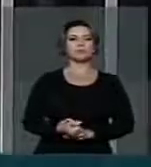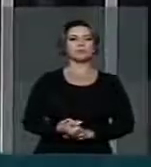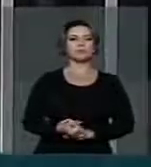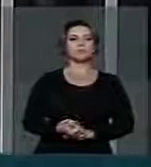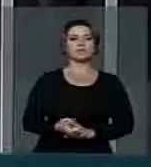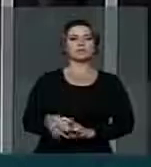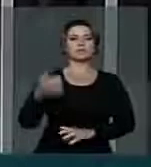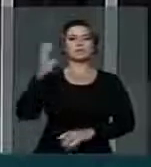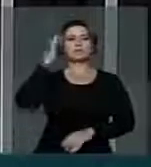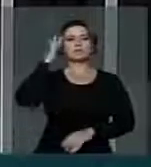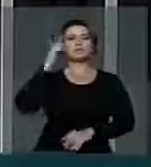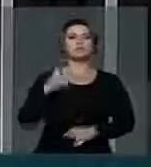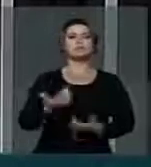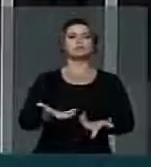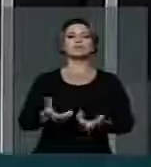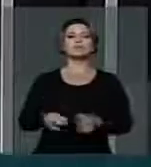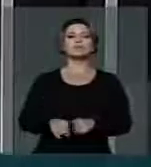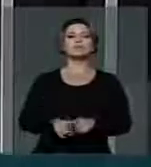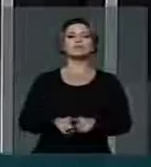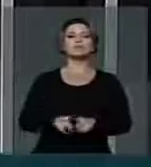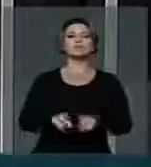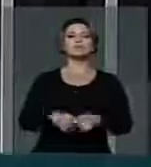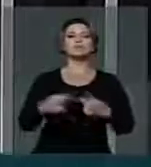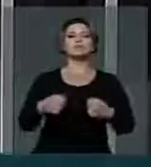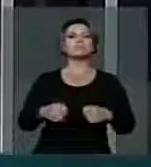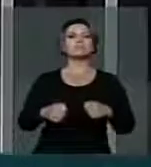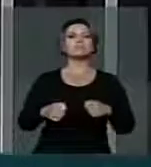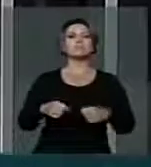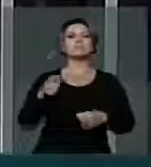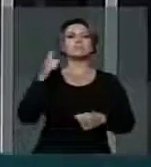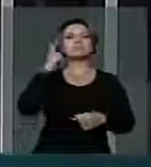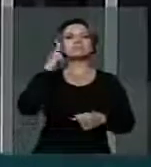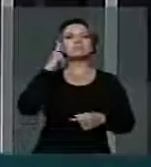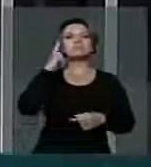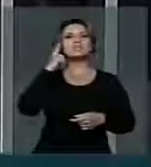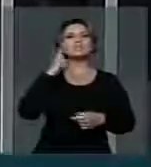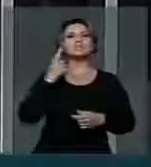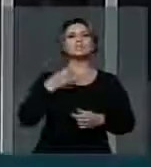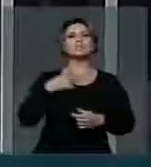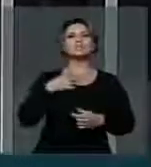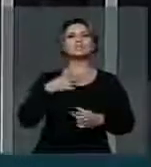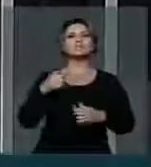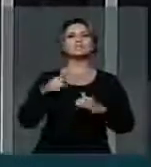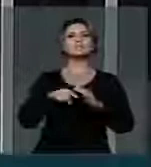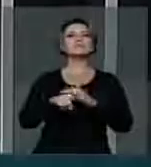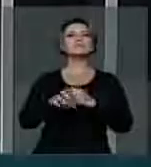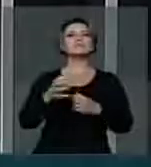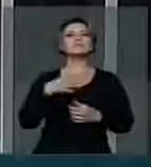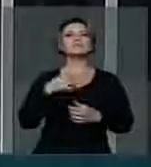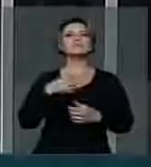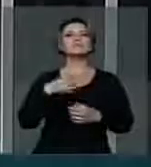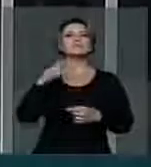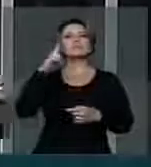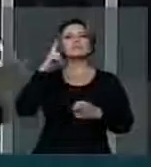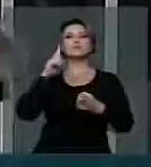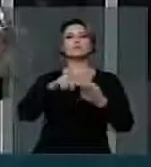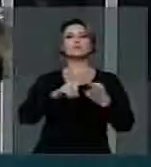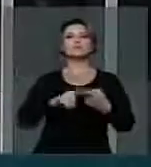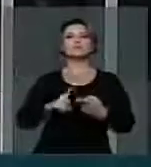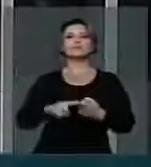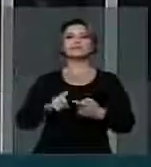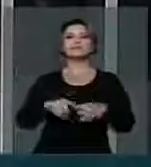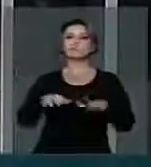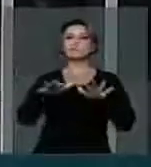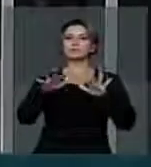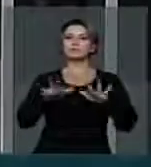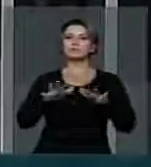que esse tipo de matéria merece uma consideração muito profunda e acurada deste plenário. Em